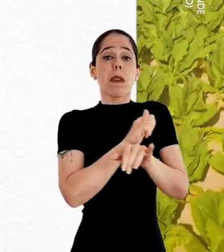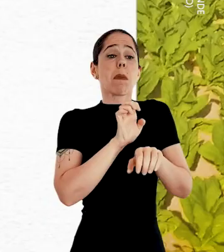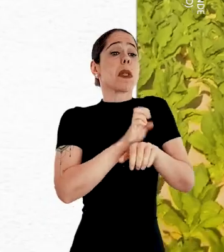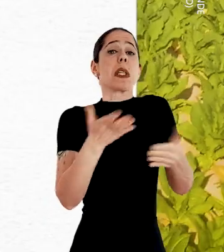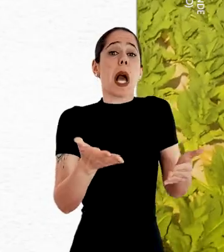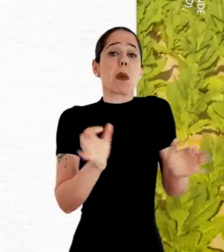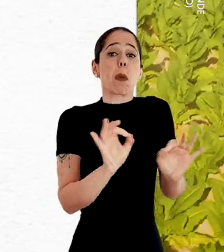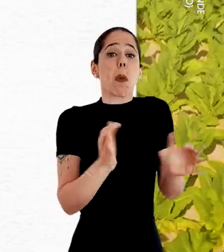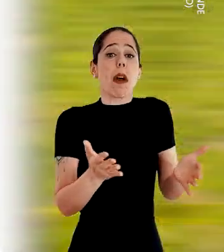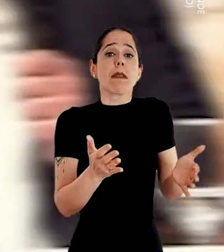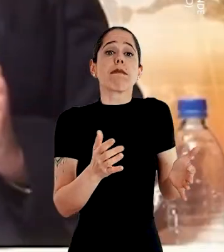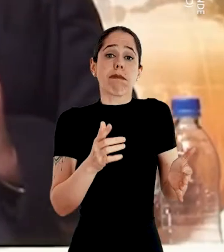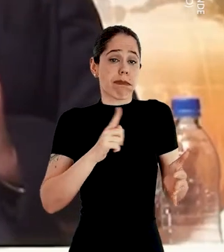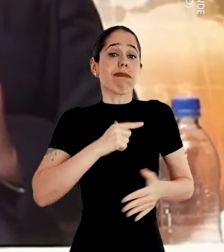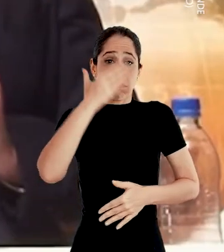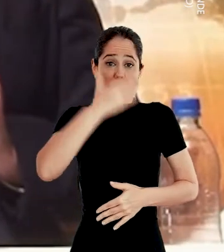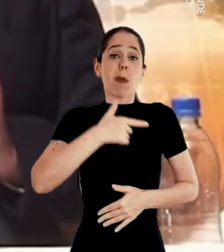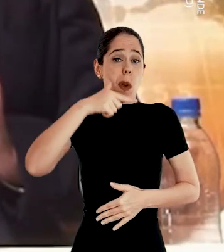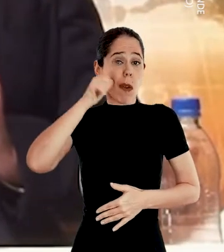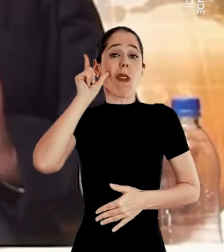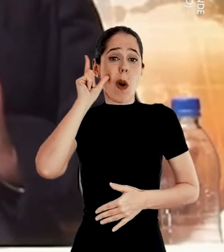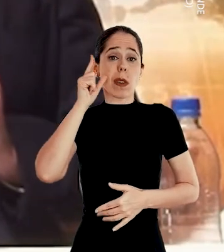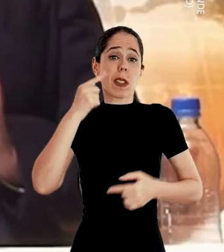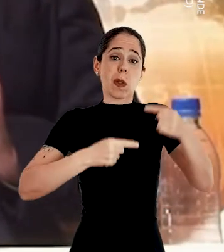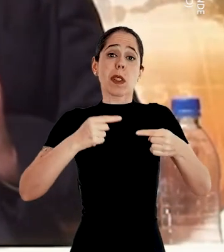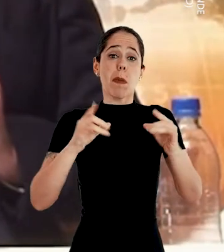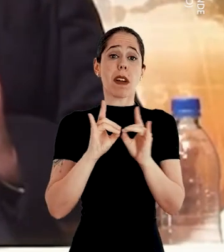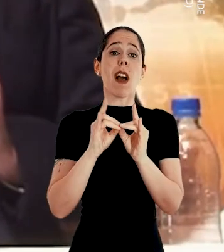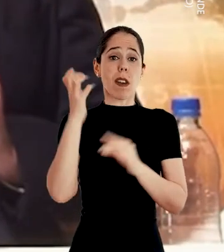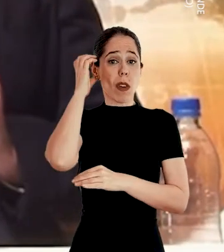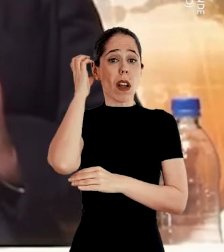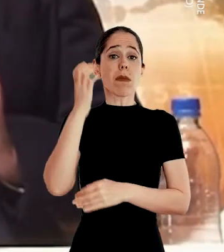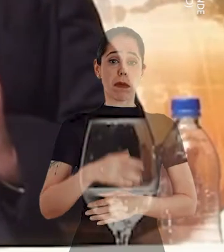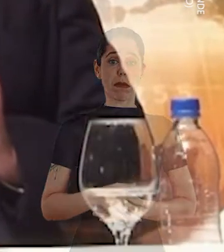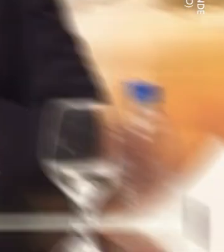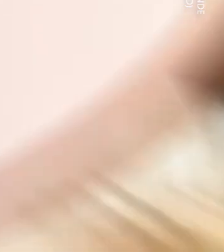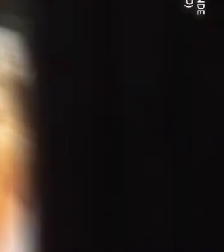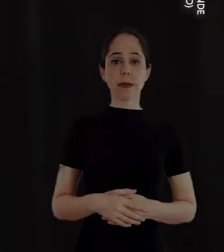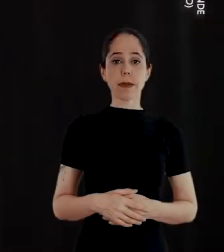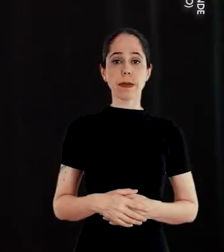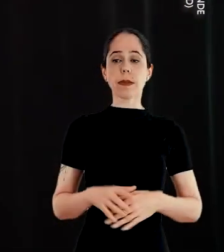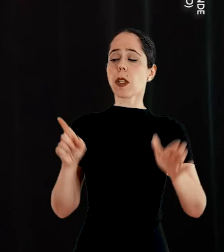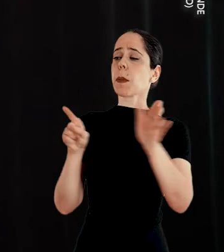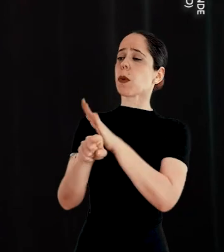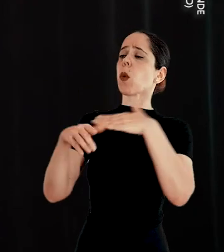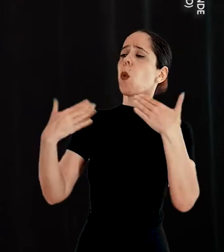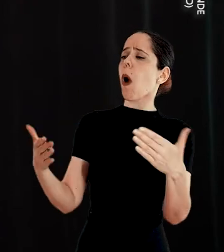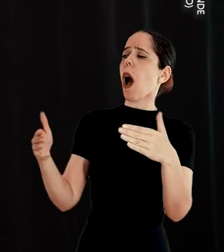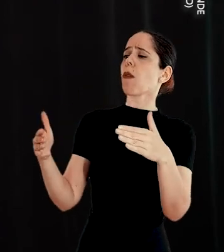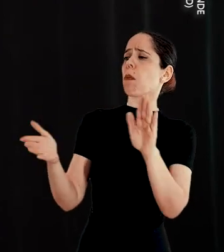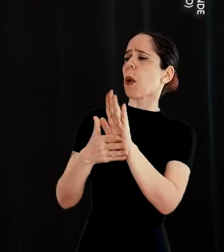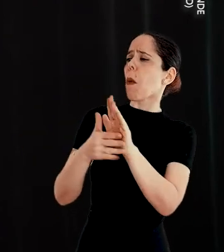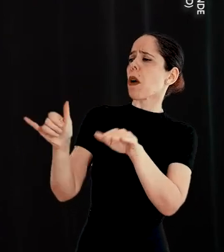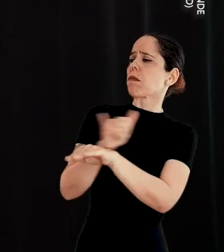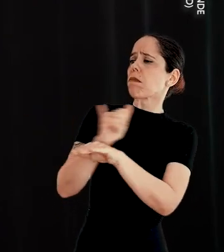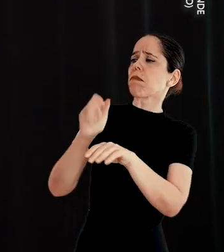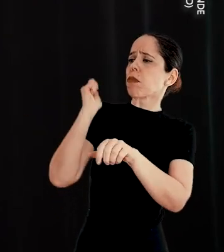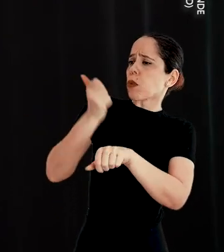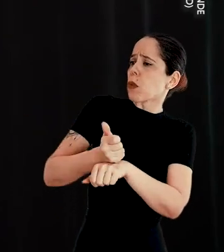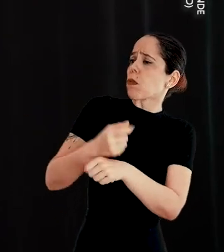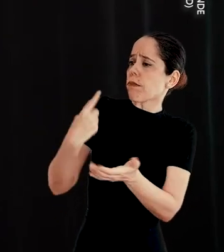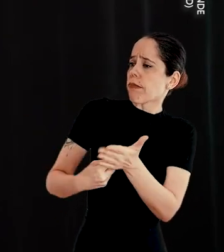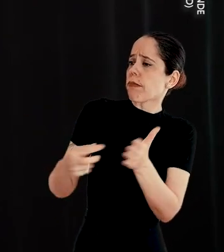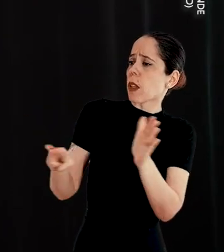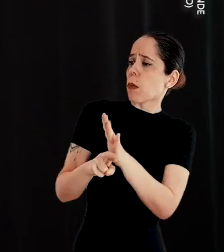alternativa para o Estado. E isso ficou provado ontem no debate da Rádio Guaíba. Qual a alternativa ao regime de recuperação